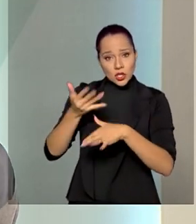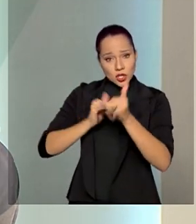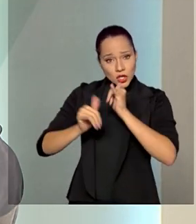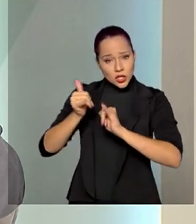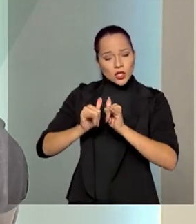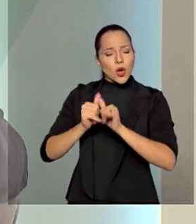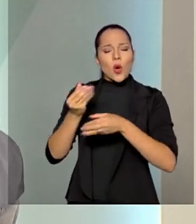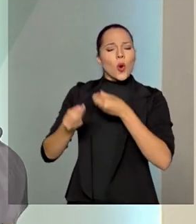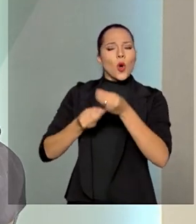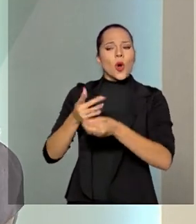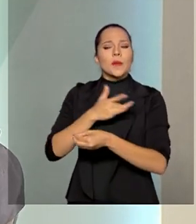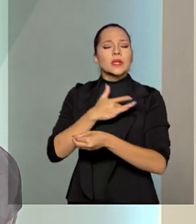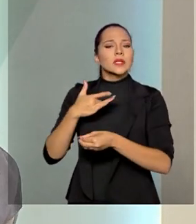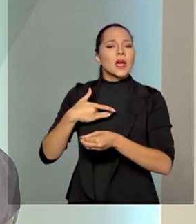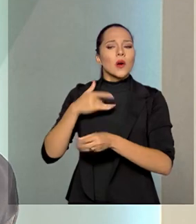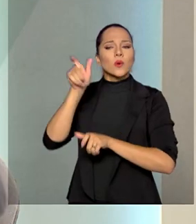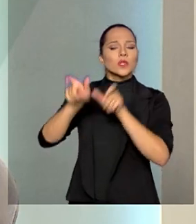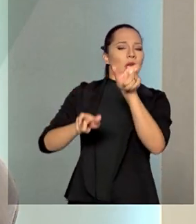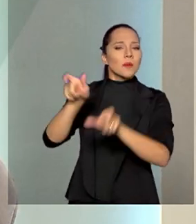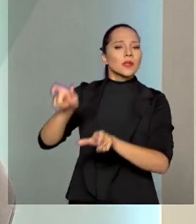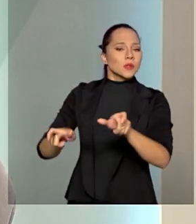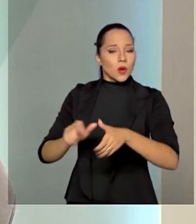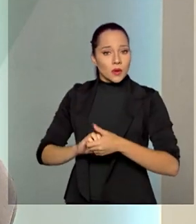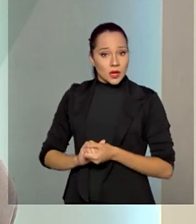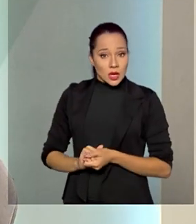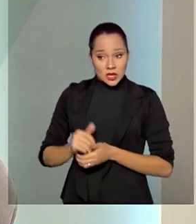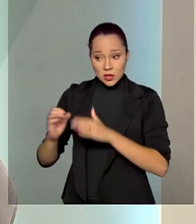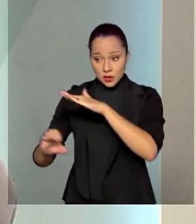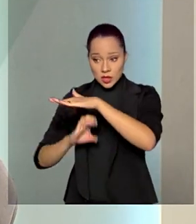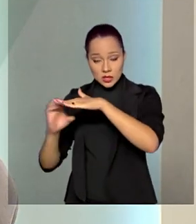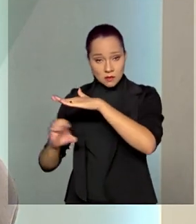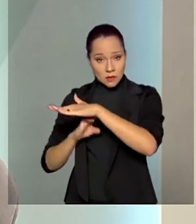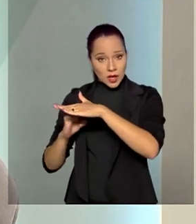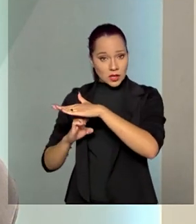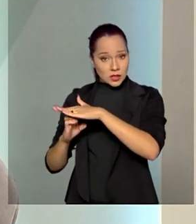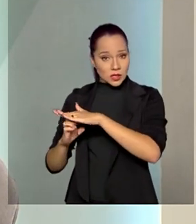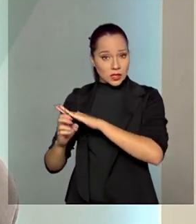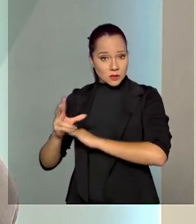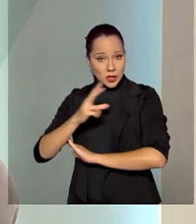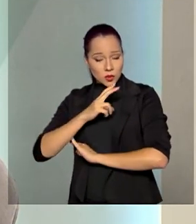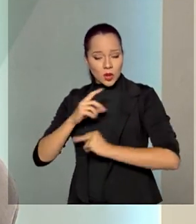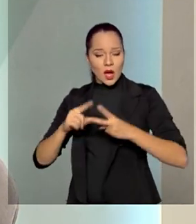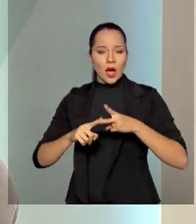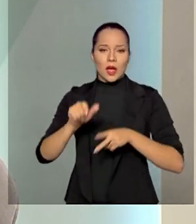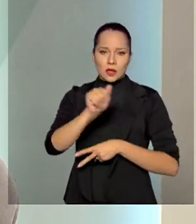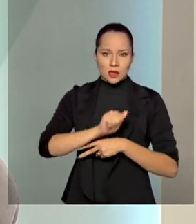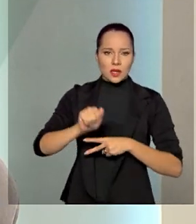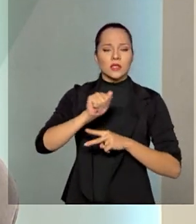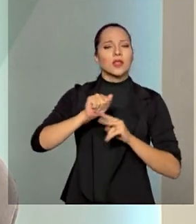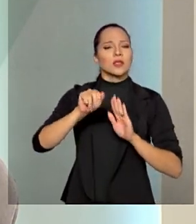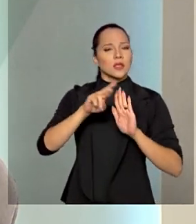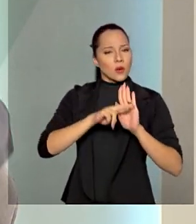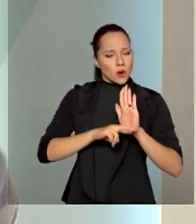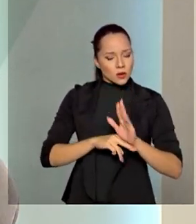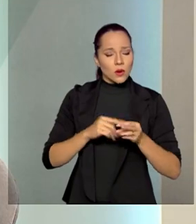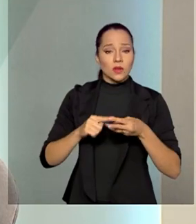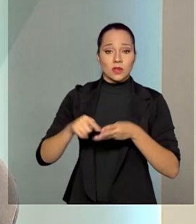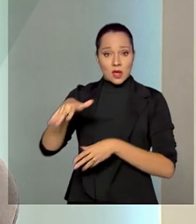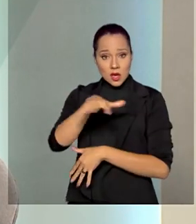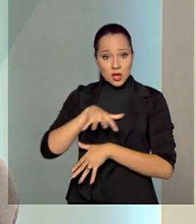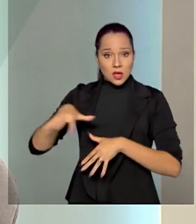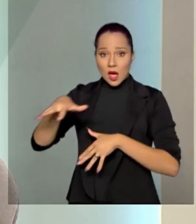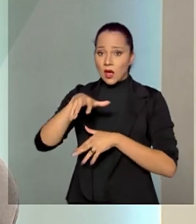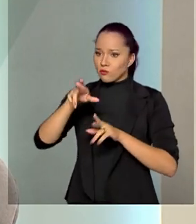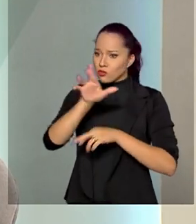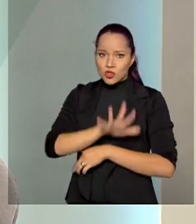como estava a saúde do nosso pessoal. Tanto nas empresas vinculadas, como nas agências reguladoras e no setor de